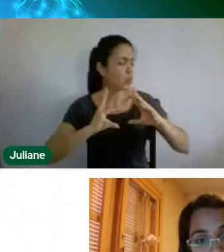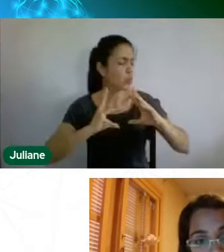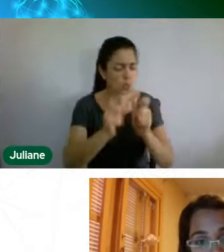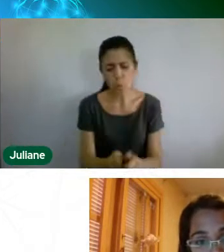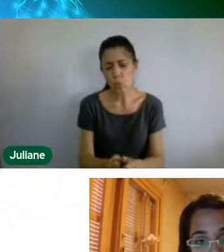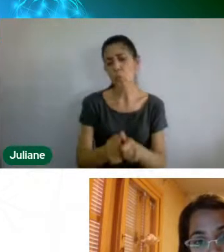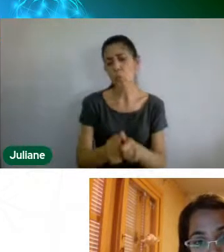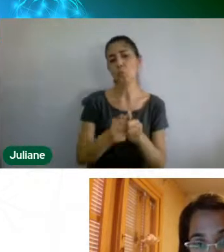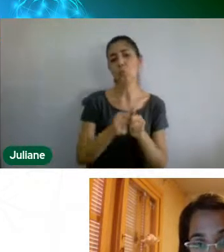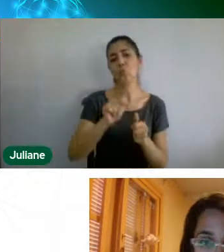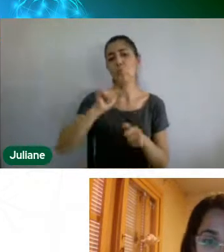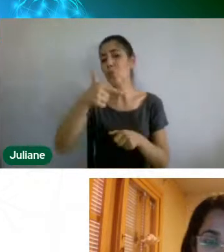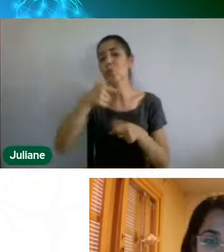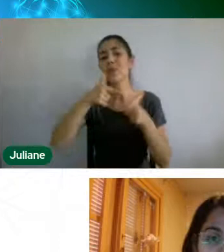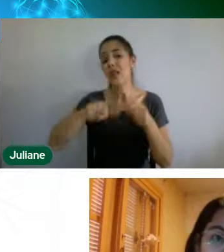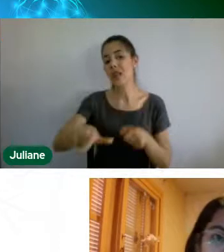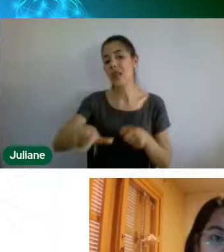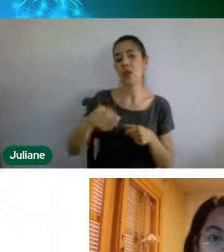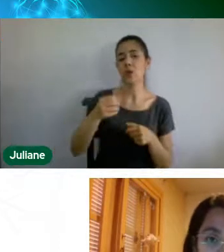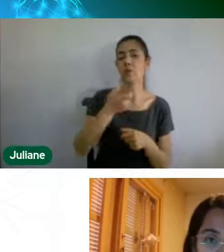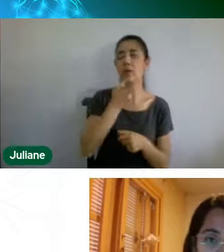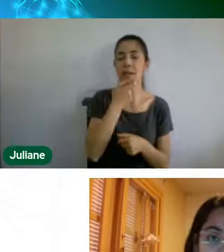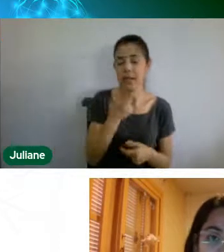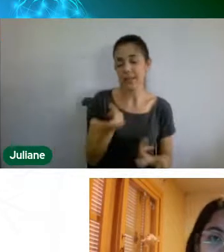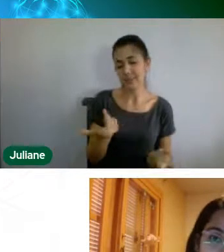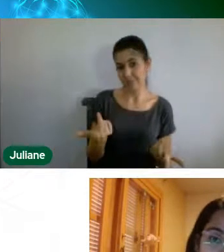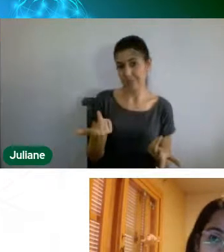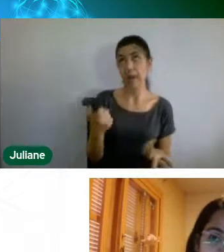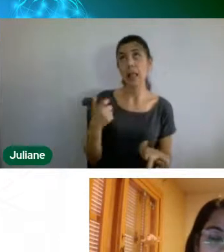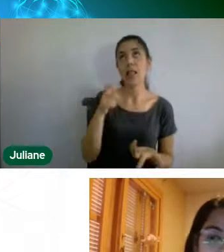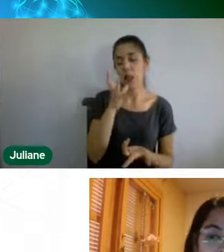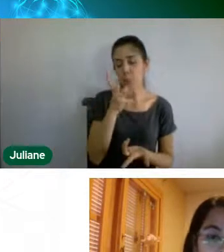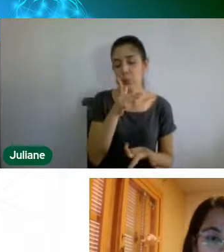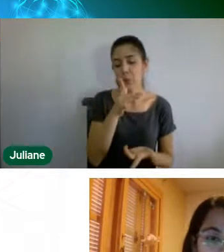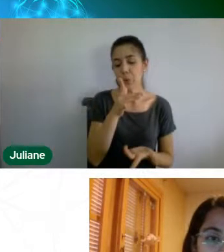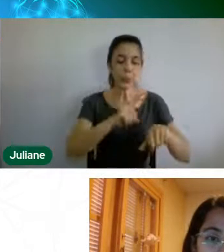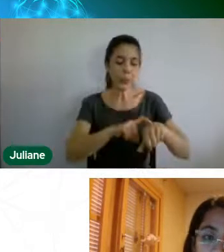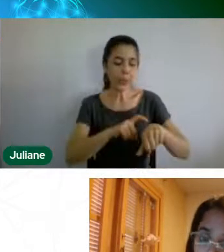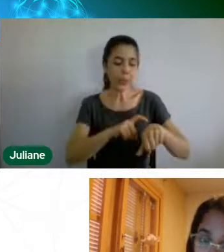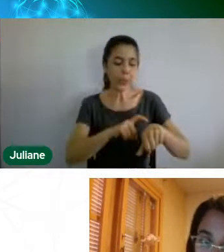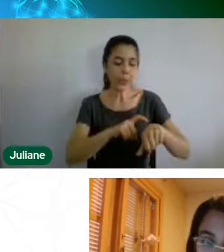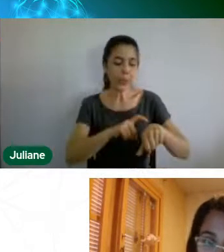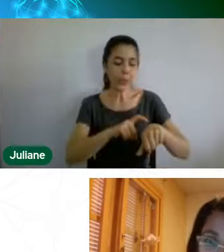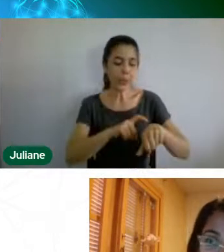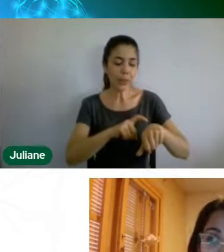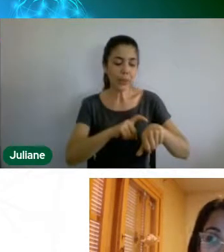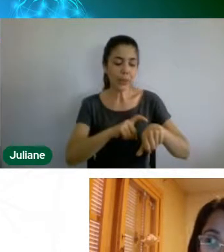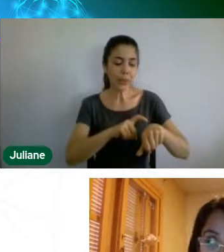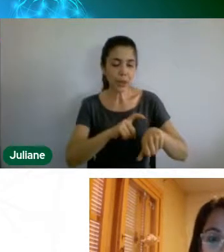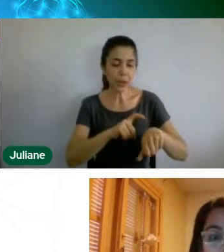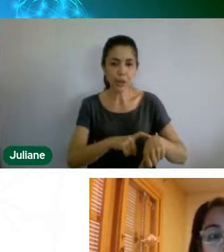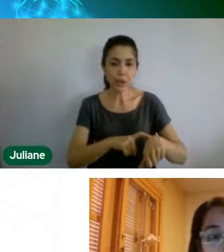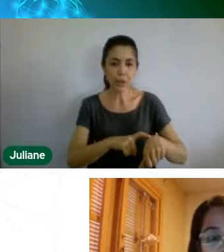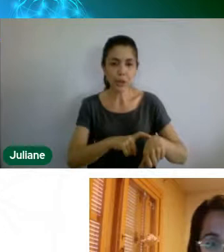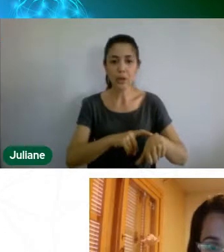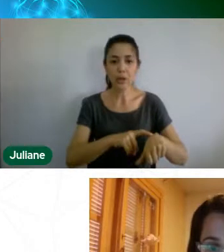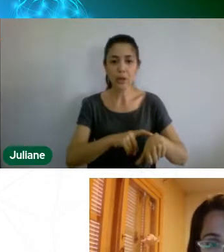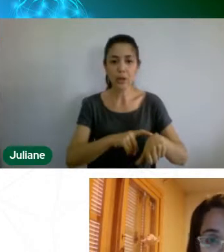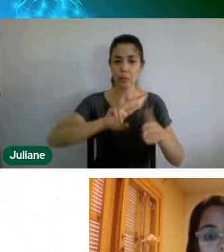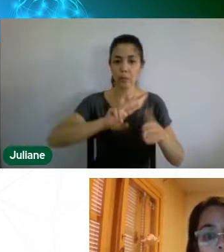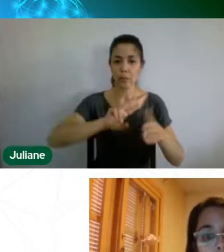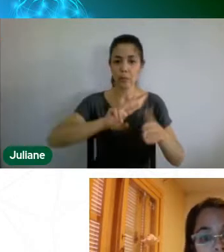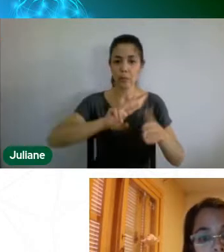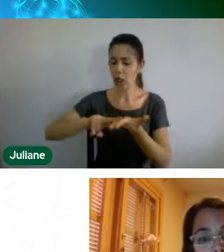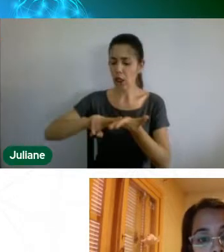pra poder fazer essa junção de dados através de tamanhos, medidas, e a gente quer que esse conteúdo seja de fácil acesso pros professores,